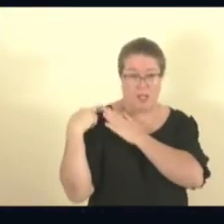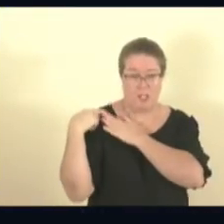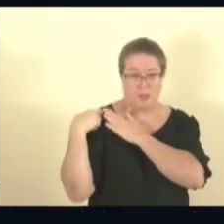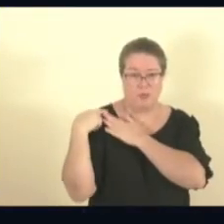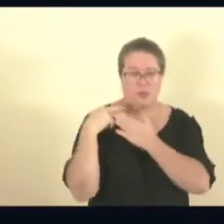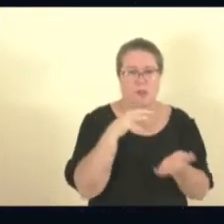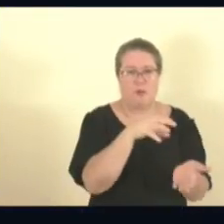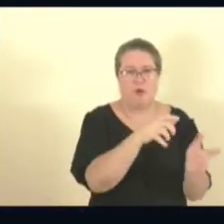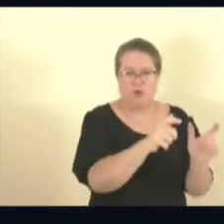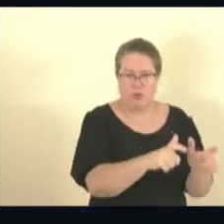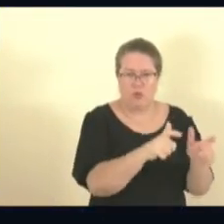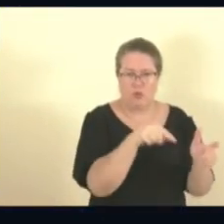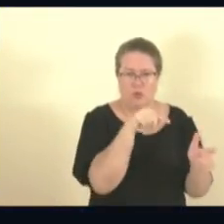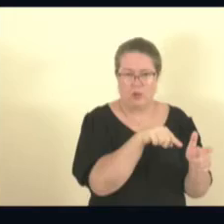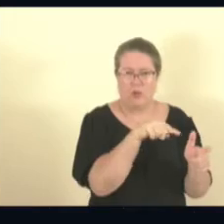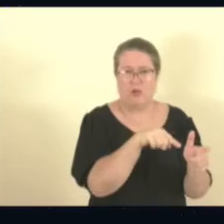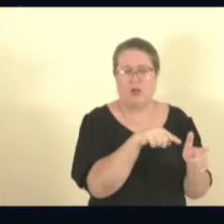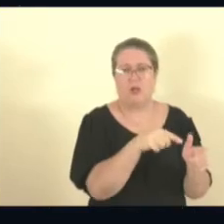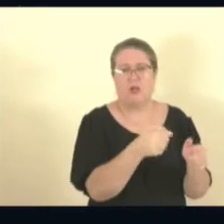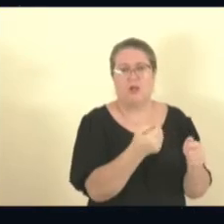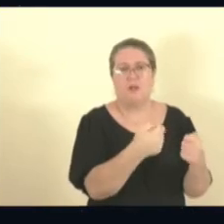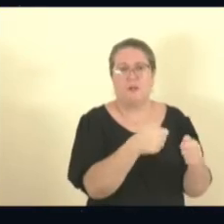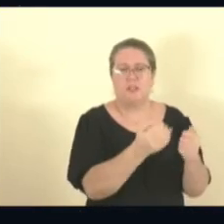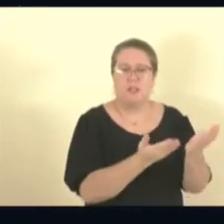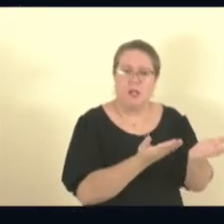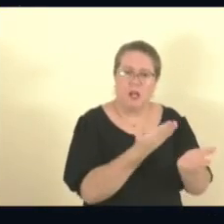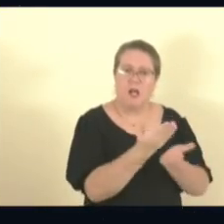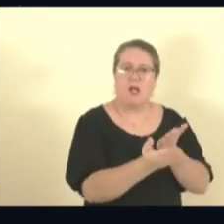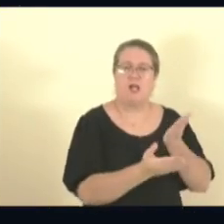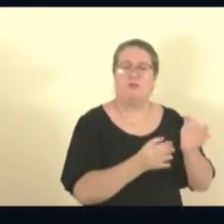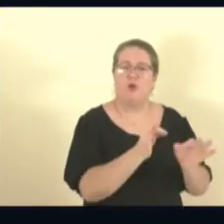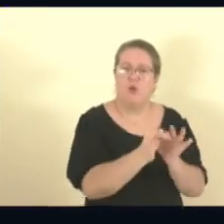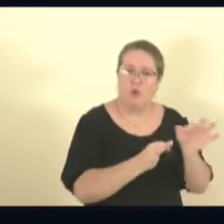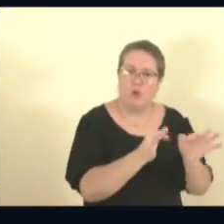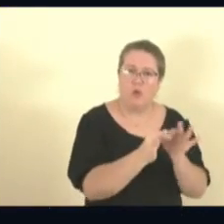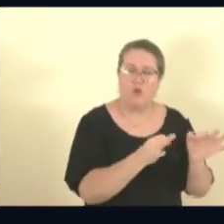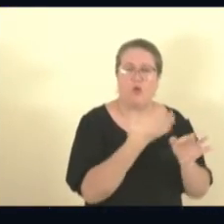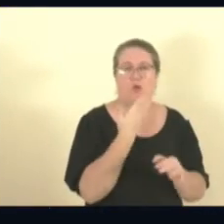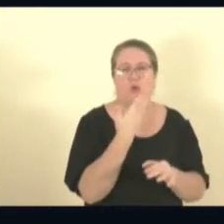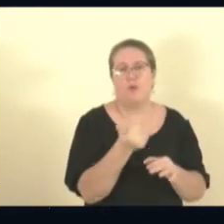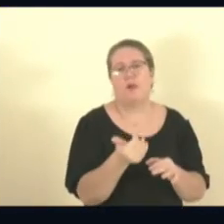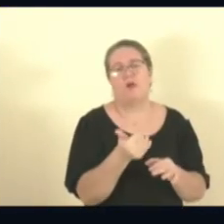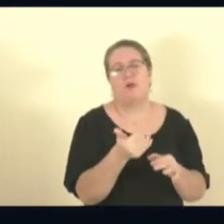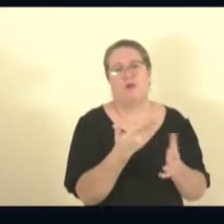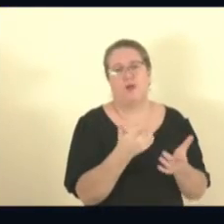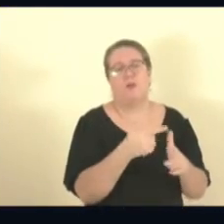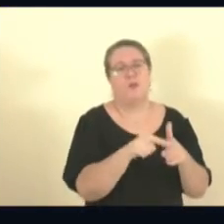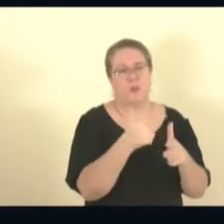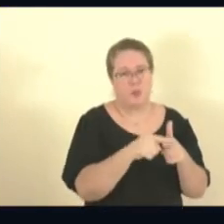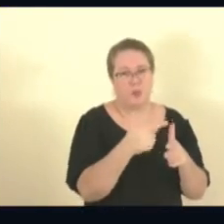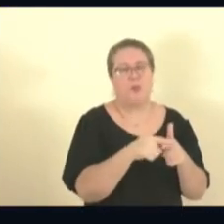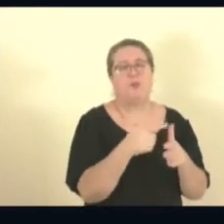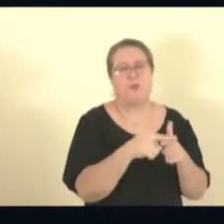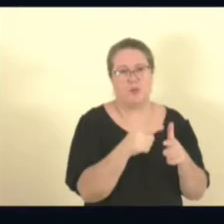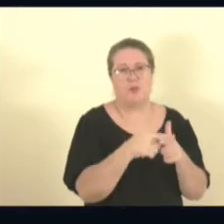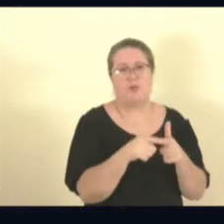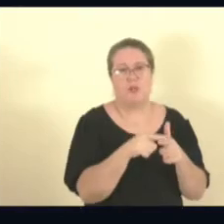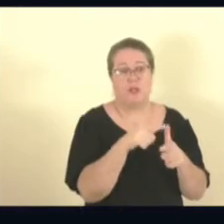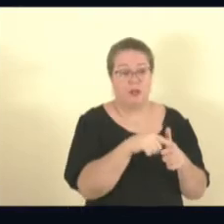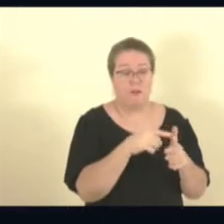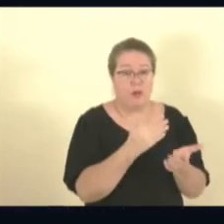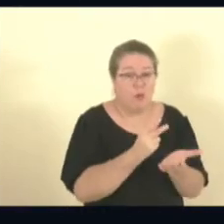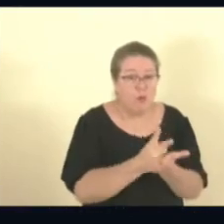abrigo para poder estar se adequando melhor à situação de manter esse abrigo